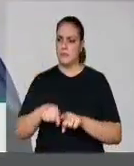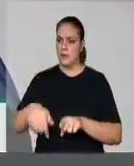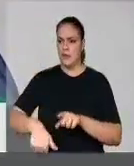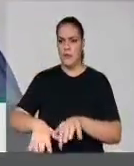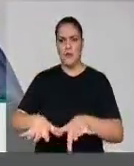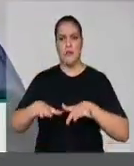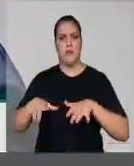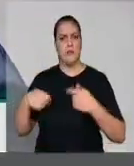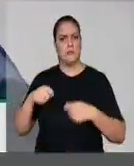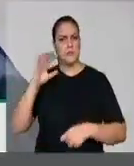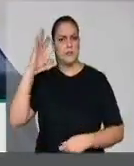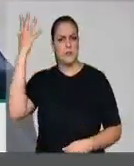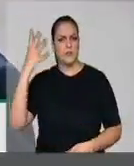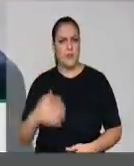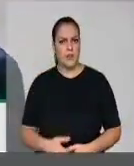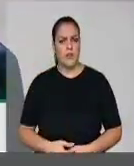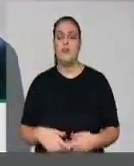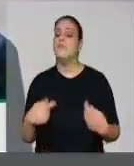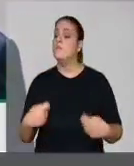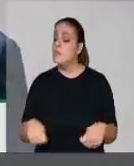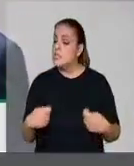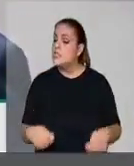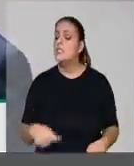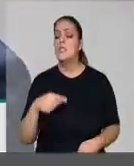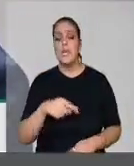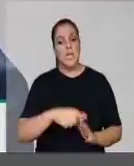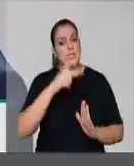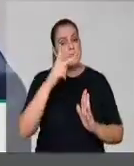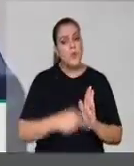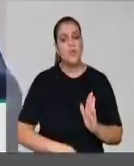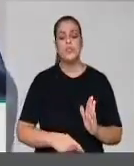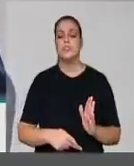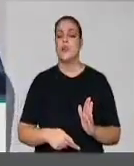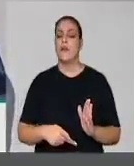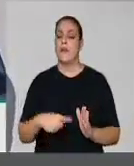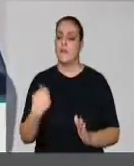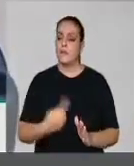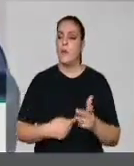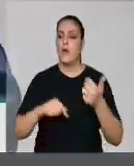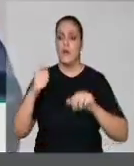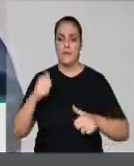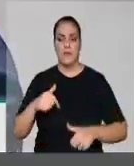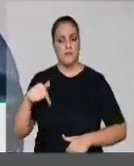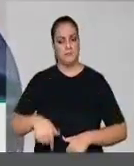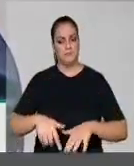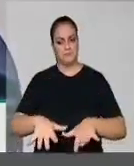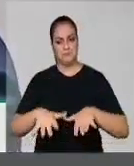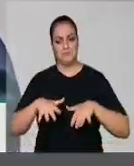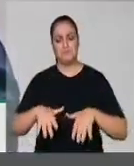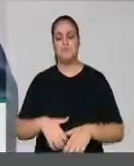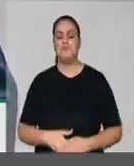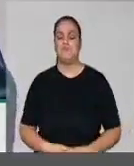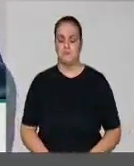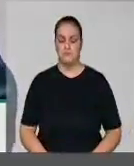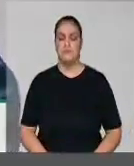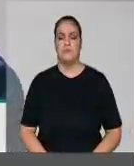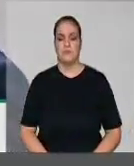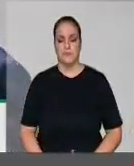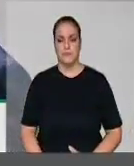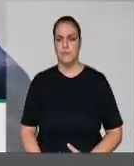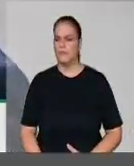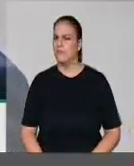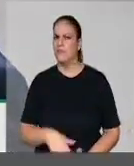dessa casa e forçar que esse projeto venha direto ao plenário para decidir, tendo em vista o potencial